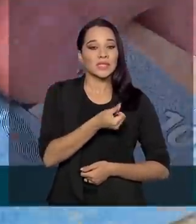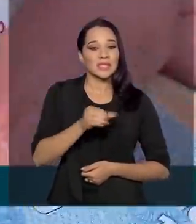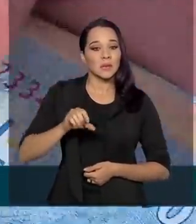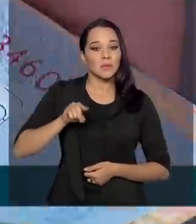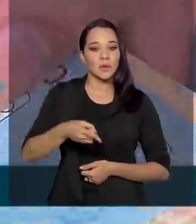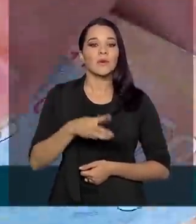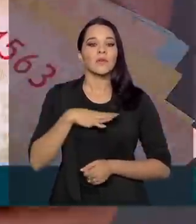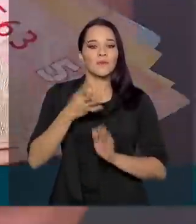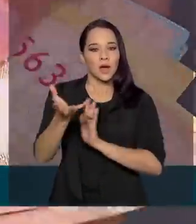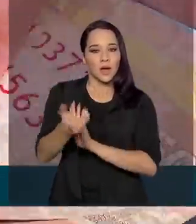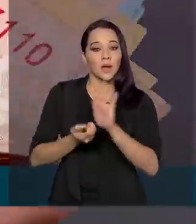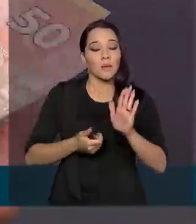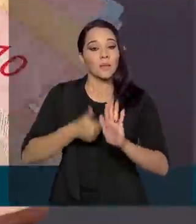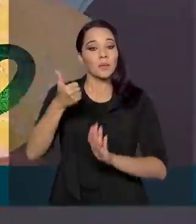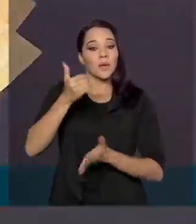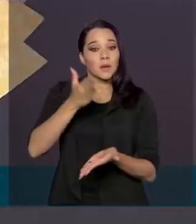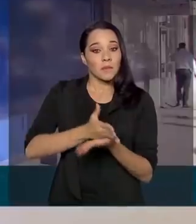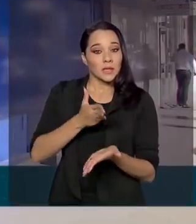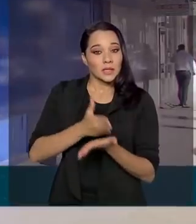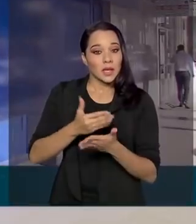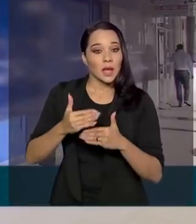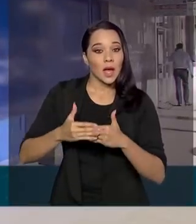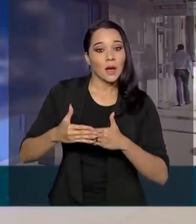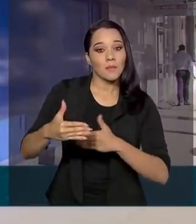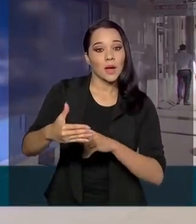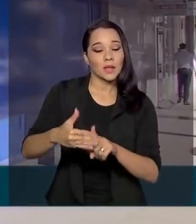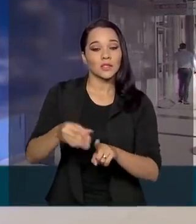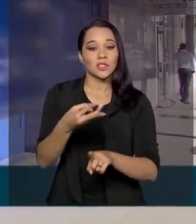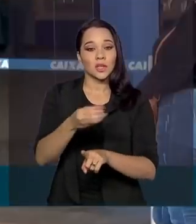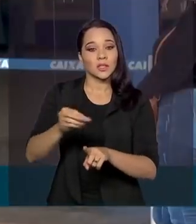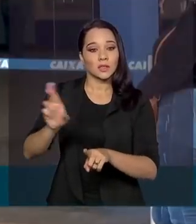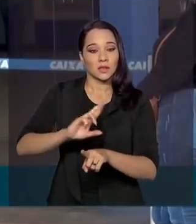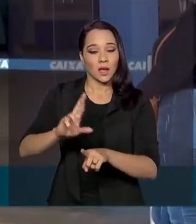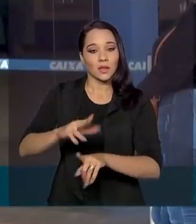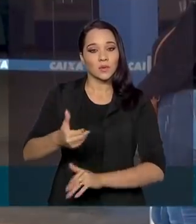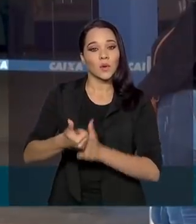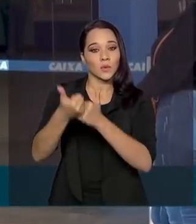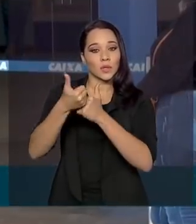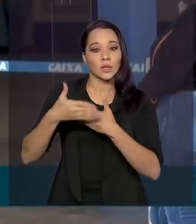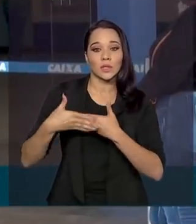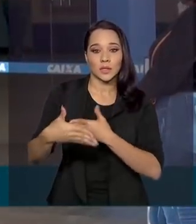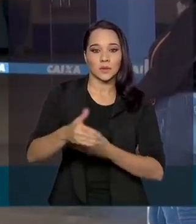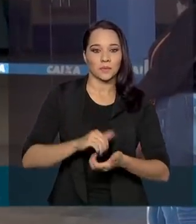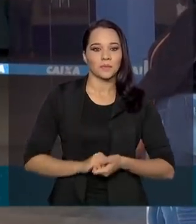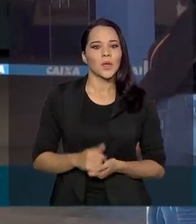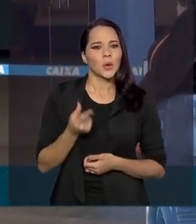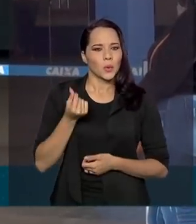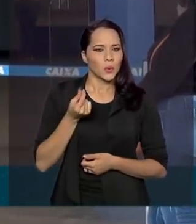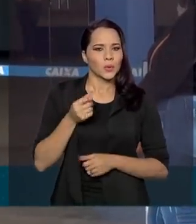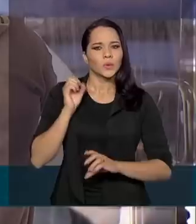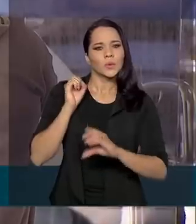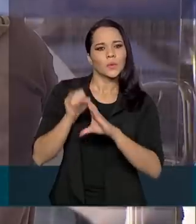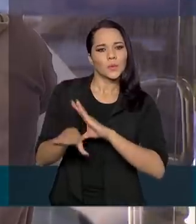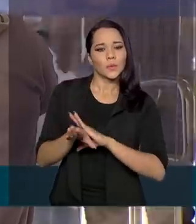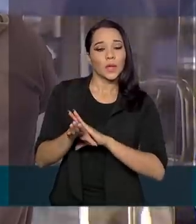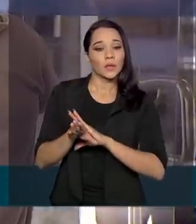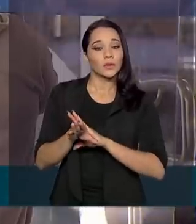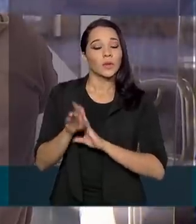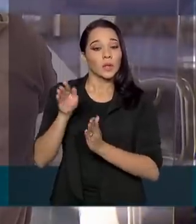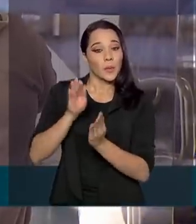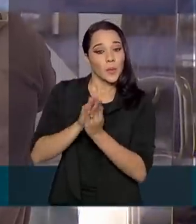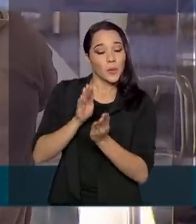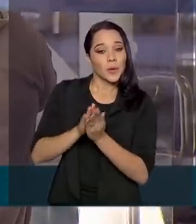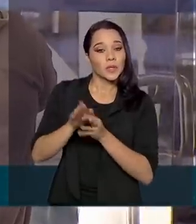mil vão receber a primeira parcela extra de 300 reais do auxílio extensão. O dinheiro será depositado na conta